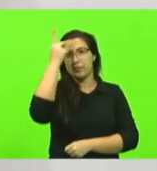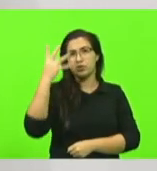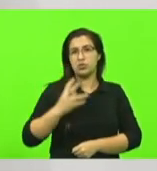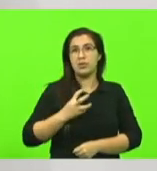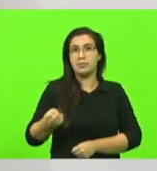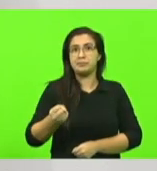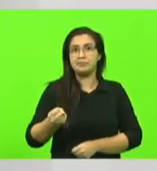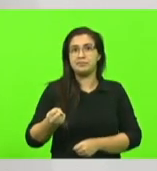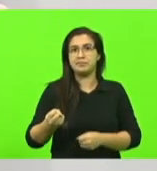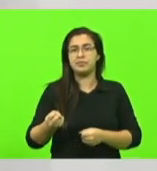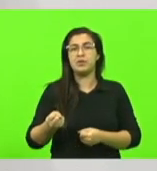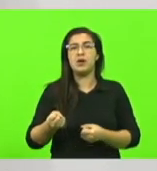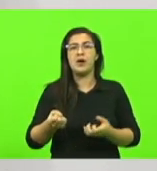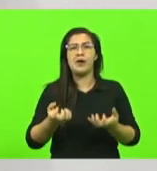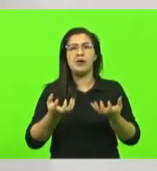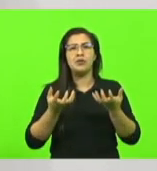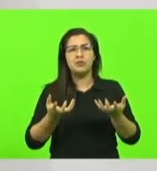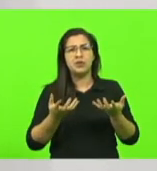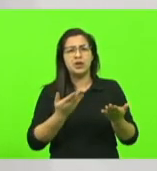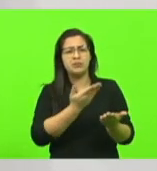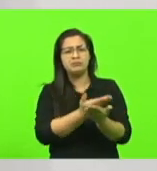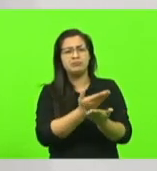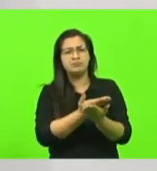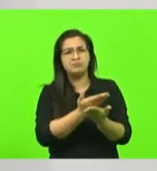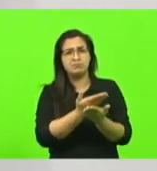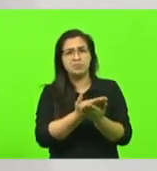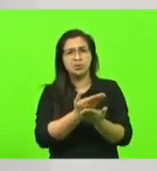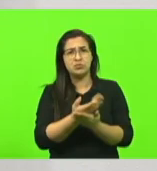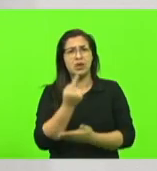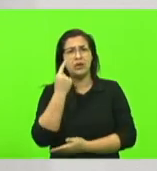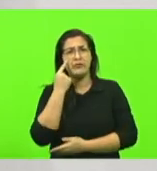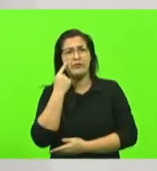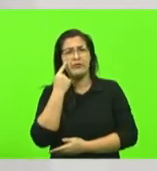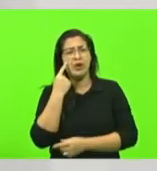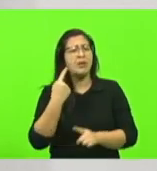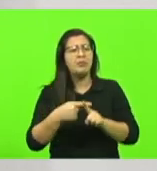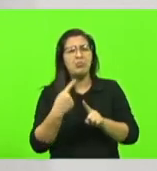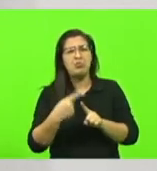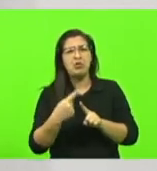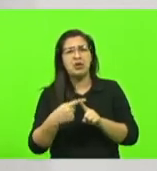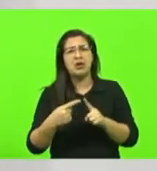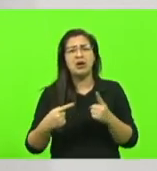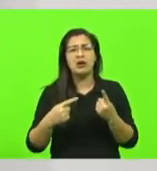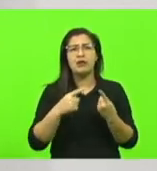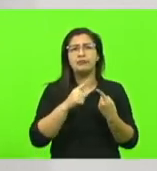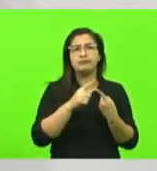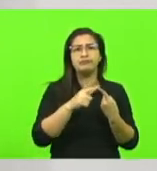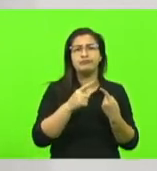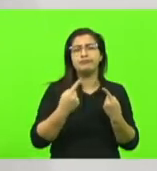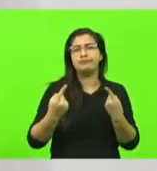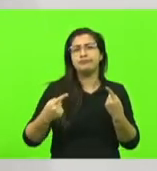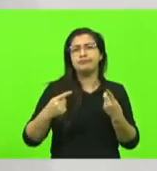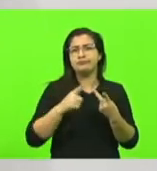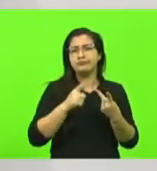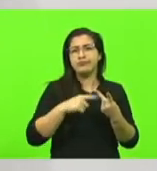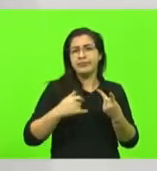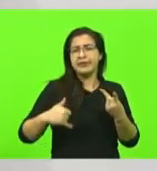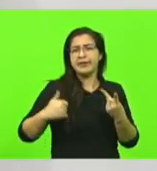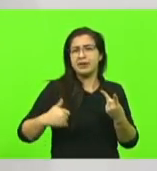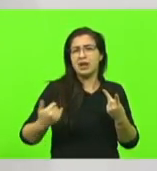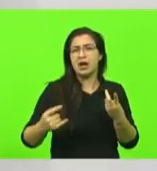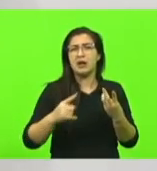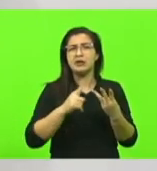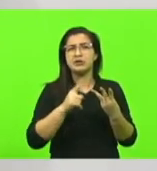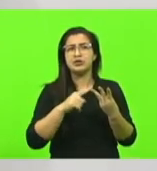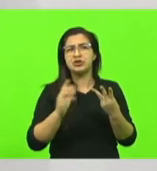inquérito que eu queria fazer um estudo das causas da idade da situação que levava